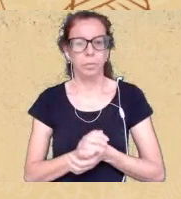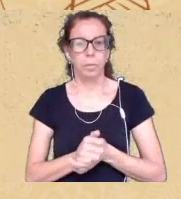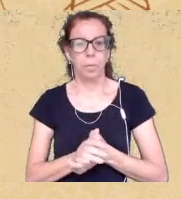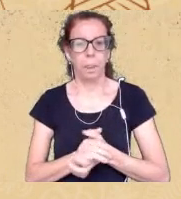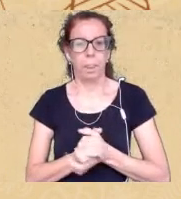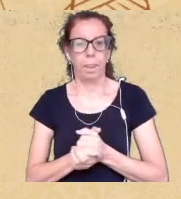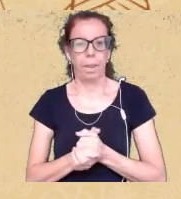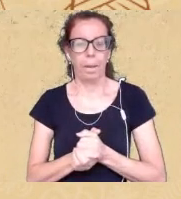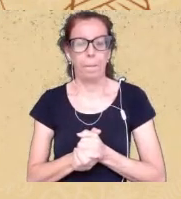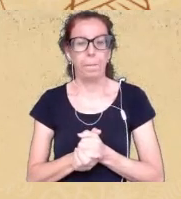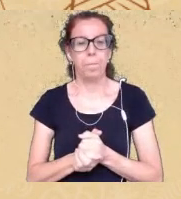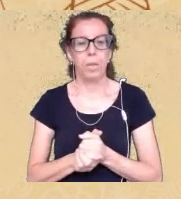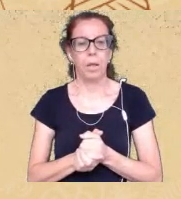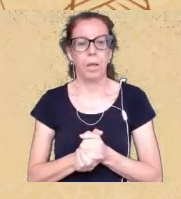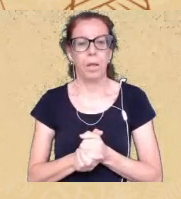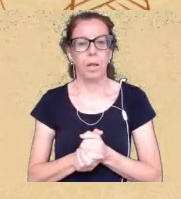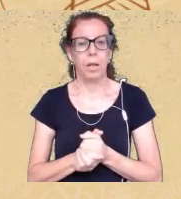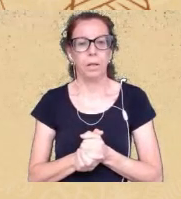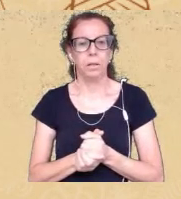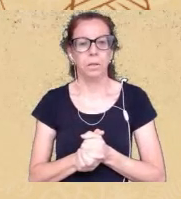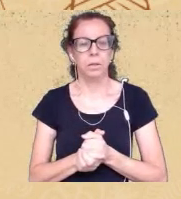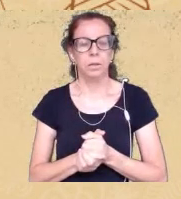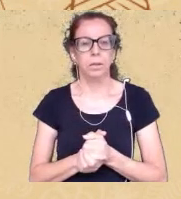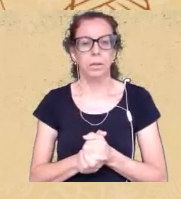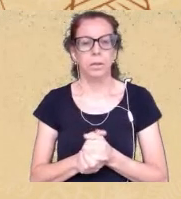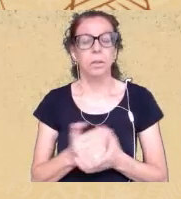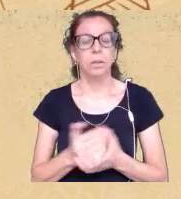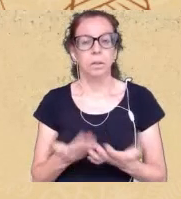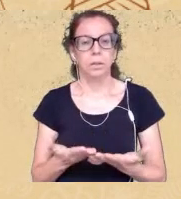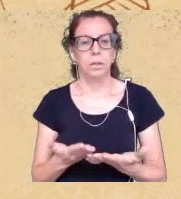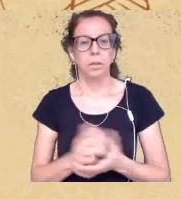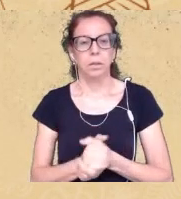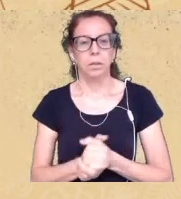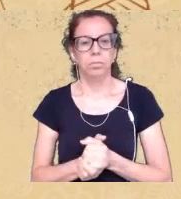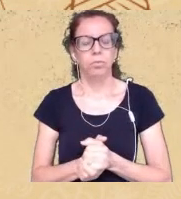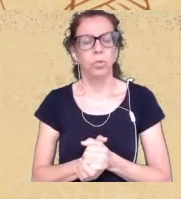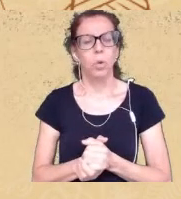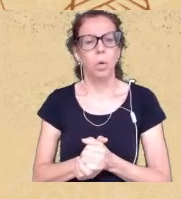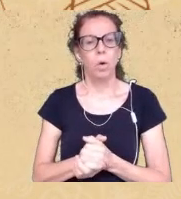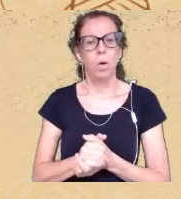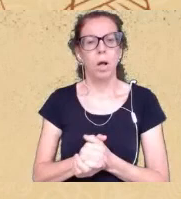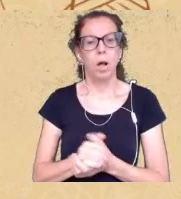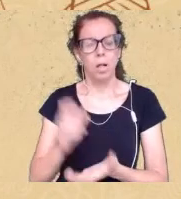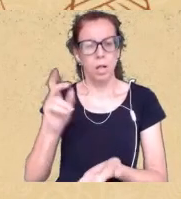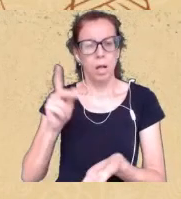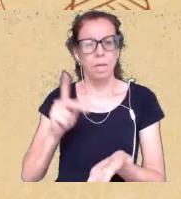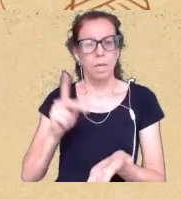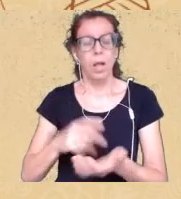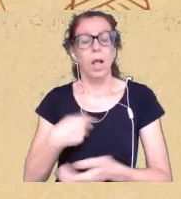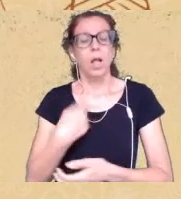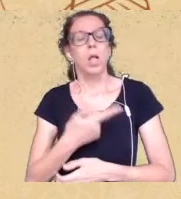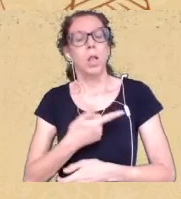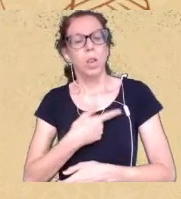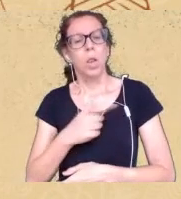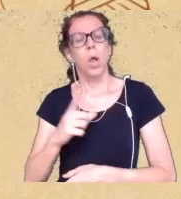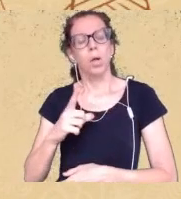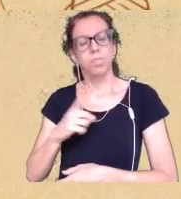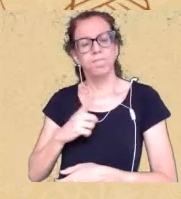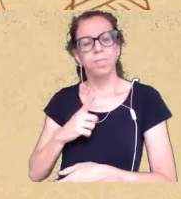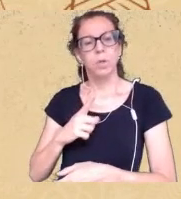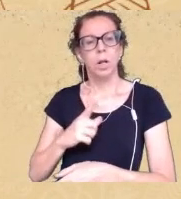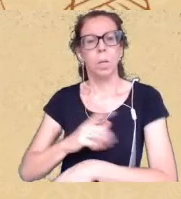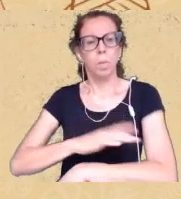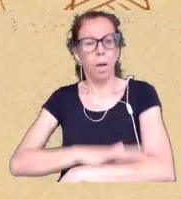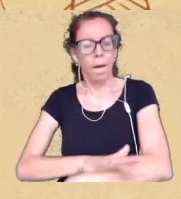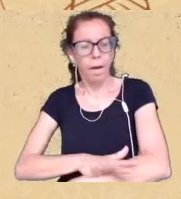é óbvio que todos nós não acabamos tendo essa perpetuação do racismo em nós mas o que acontece eu